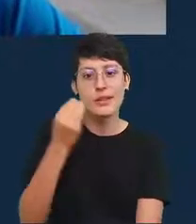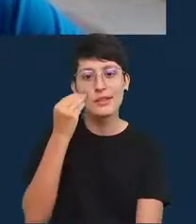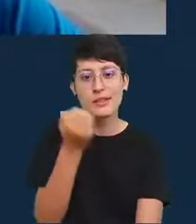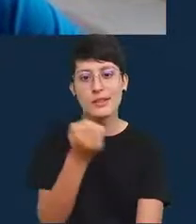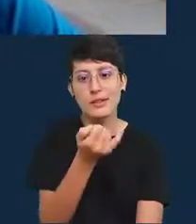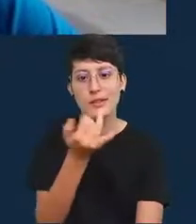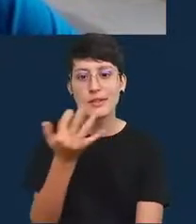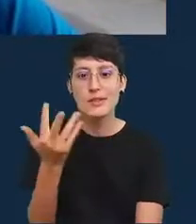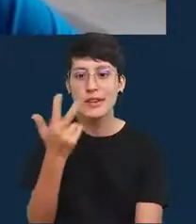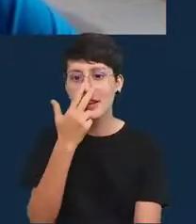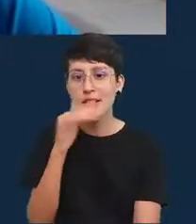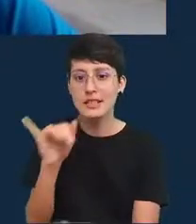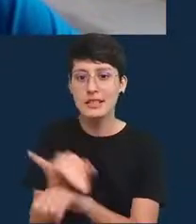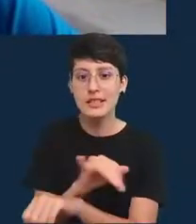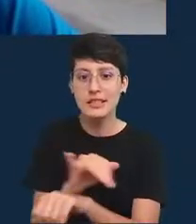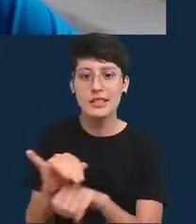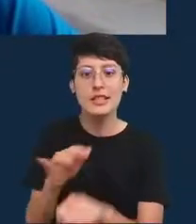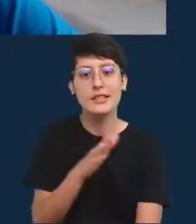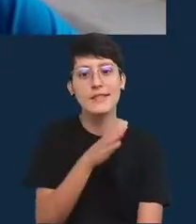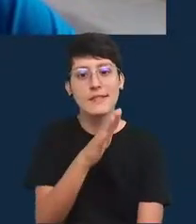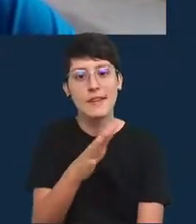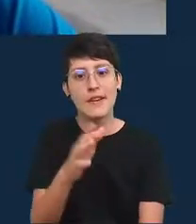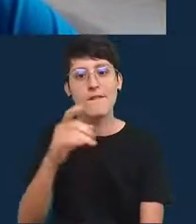gente ia para frente para trás até que a gente